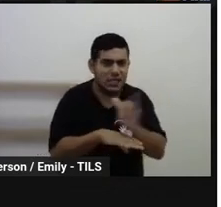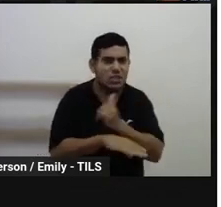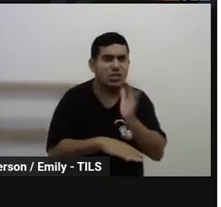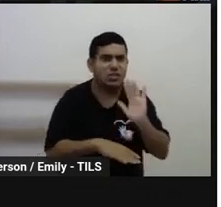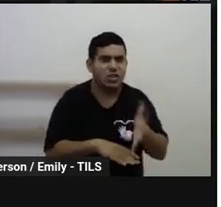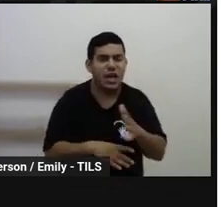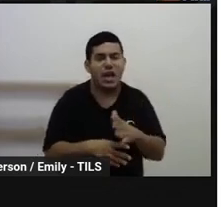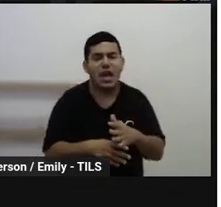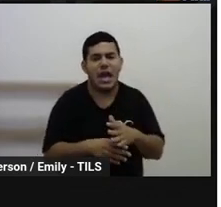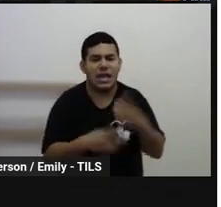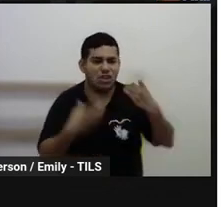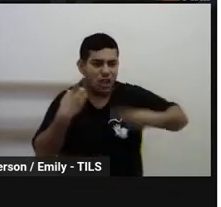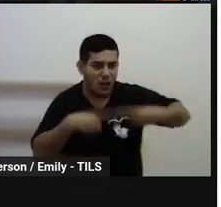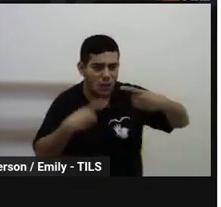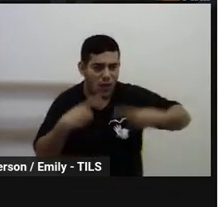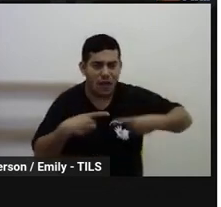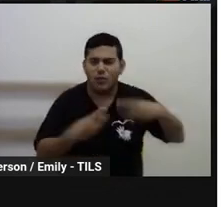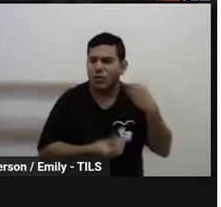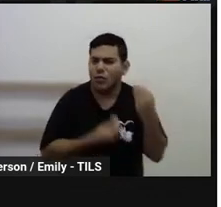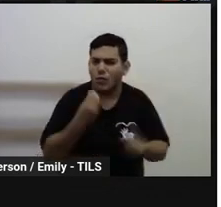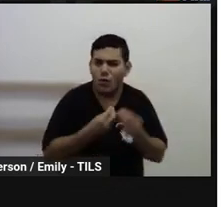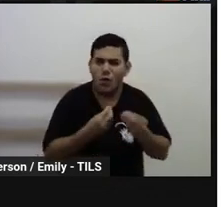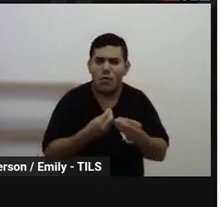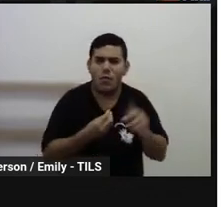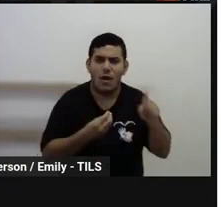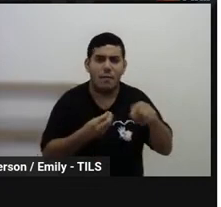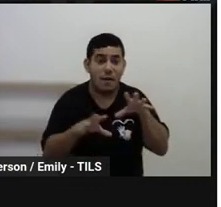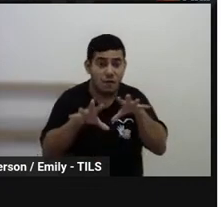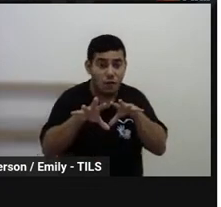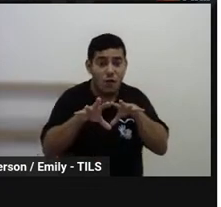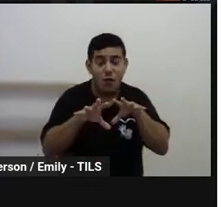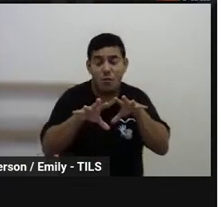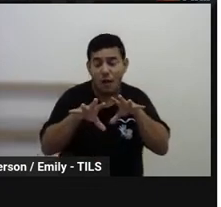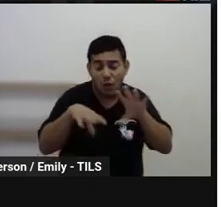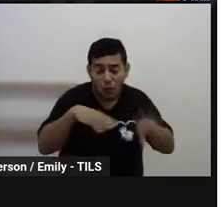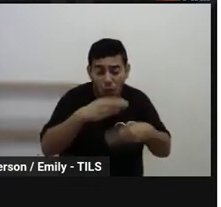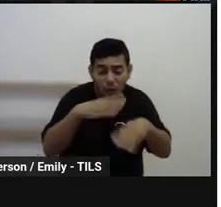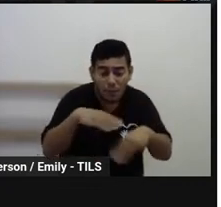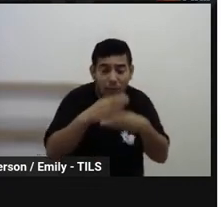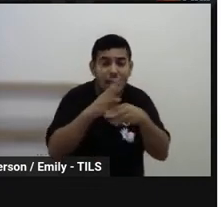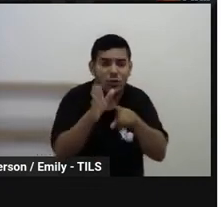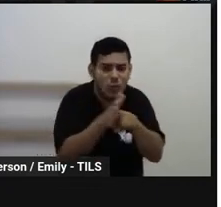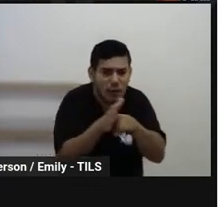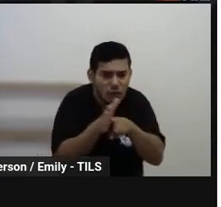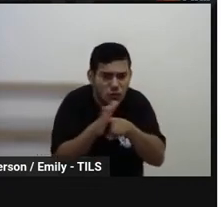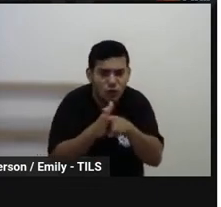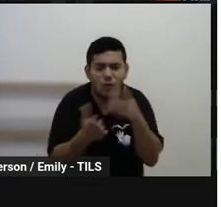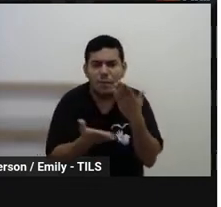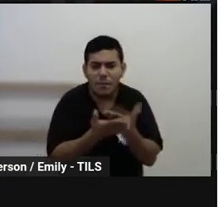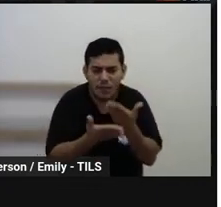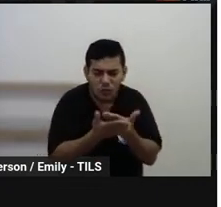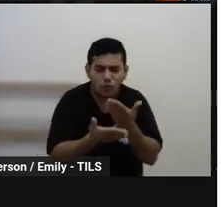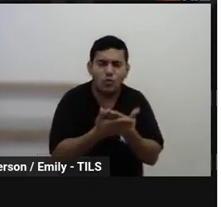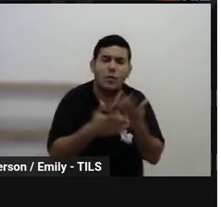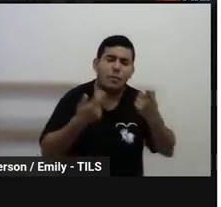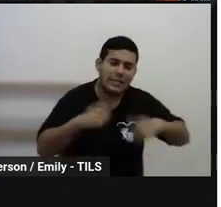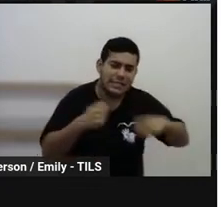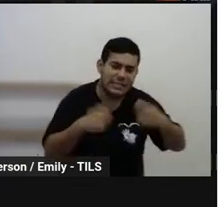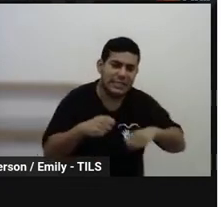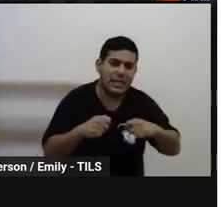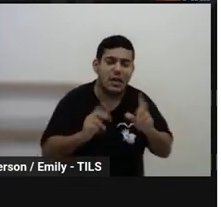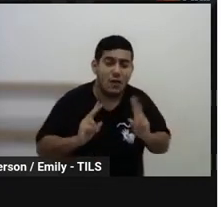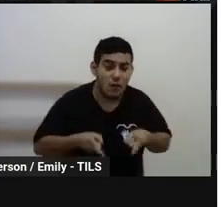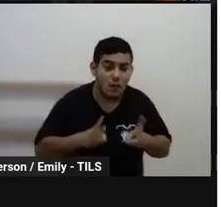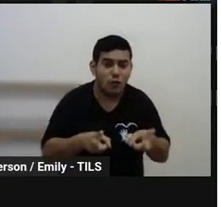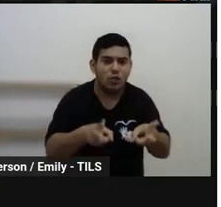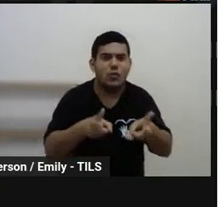sobre como trazer isso para uma formação aos professores, né, a gente entende que a formação continuada ela